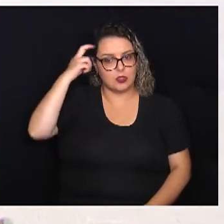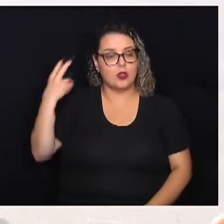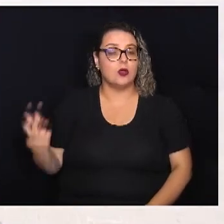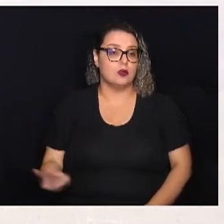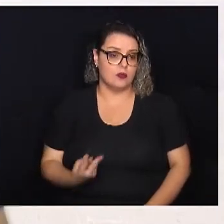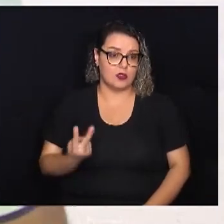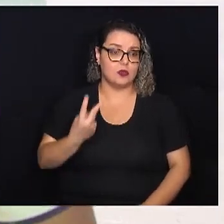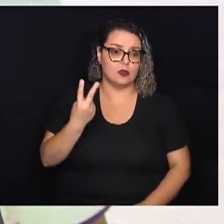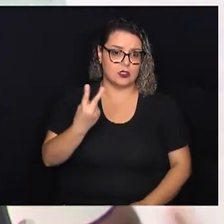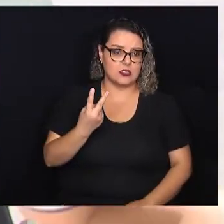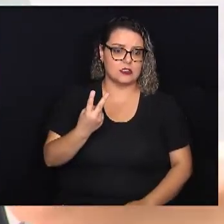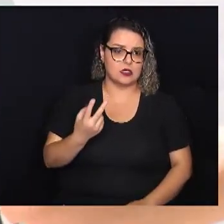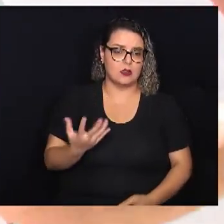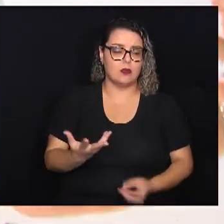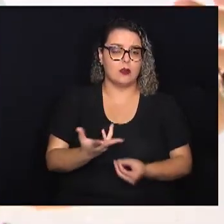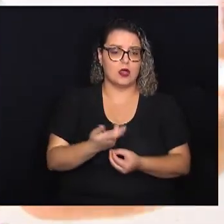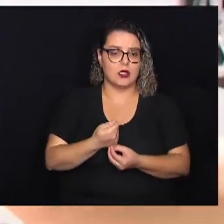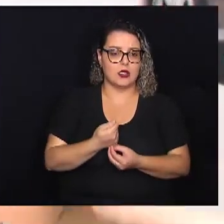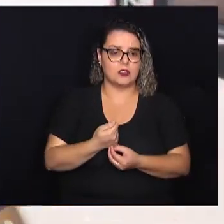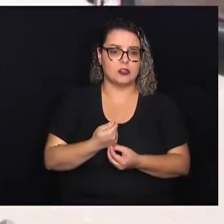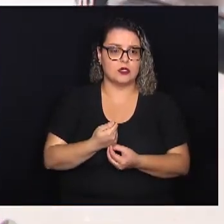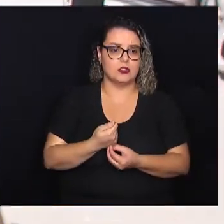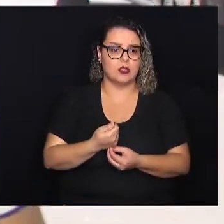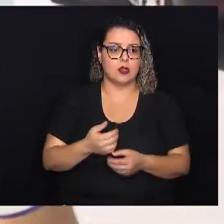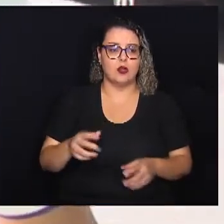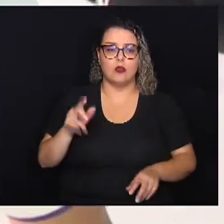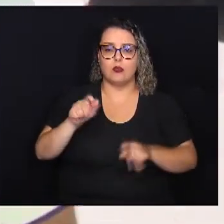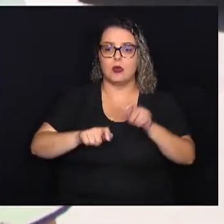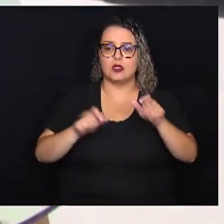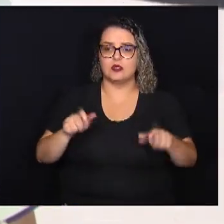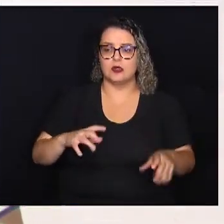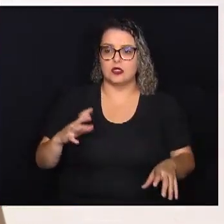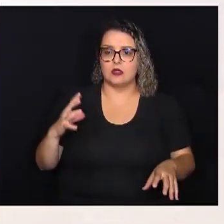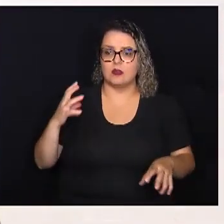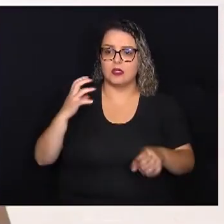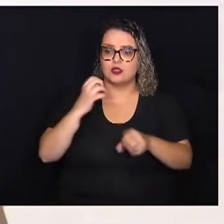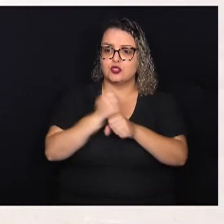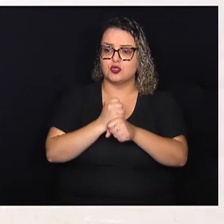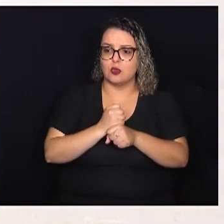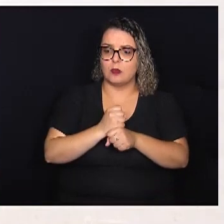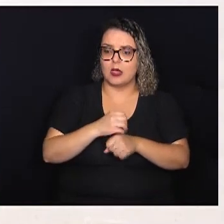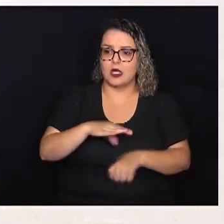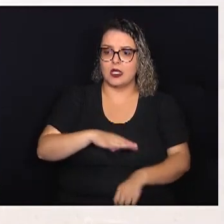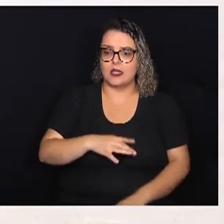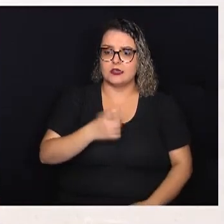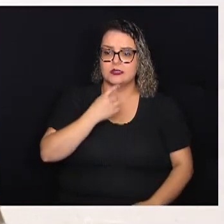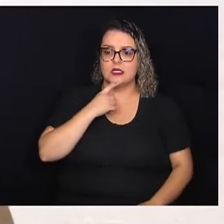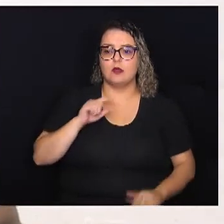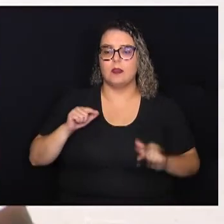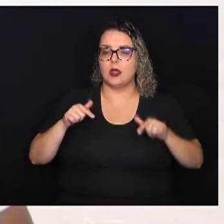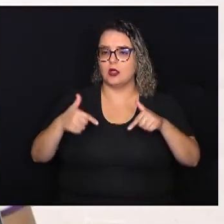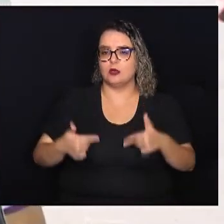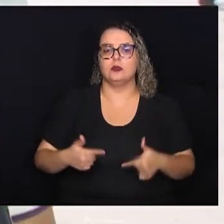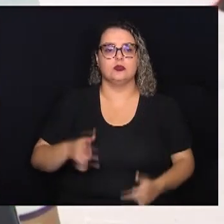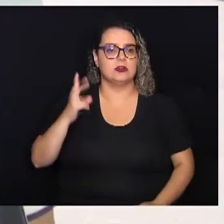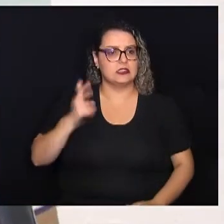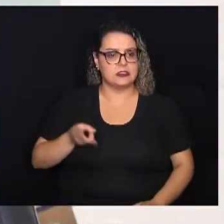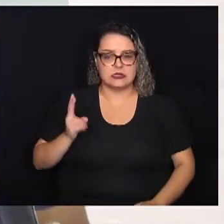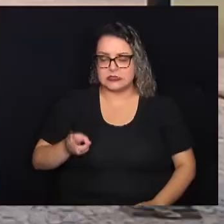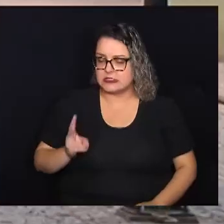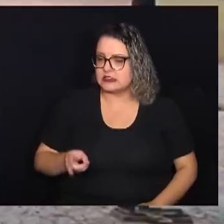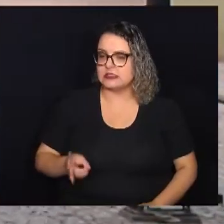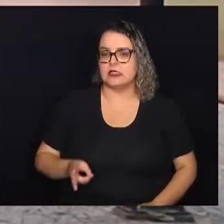artistas, são pessoas aí que vêm para somar na cidade, pessoas que... é uma luta constante hoje, para a gente conseguir os